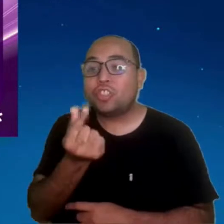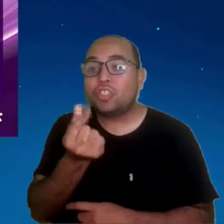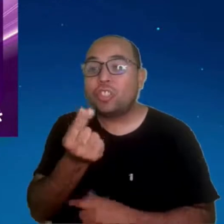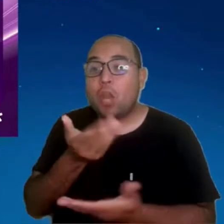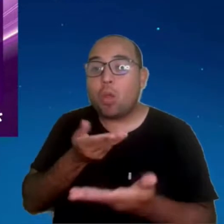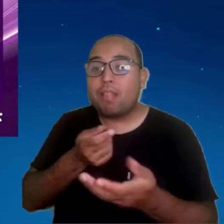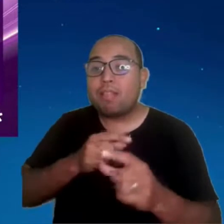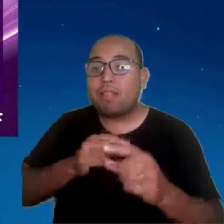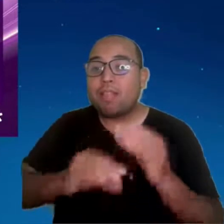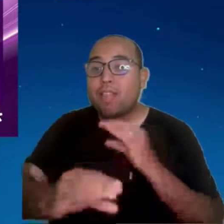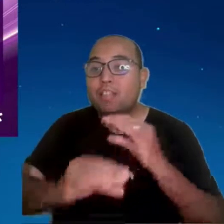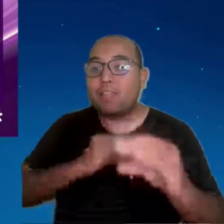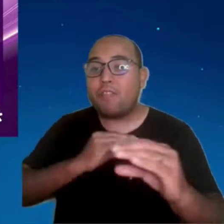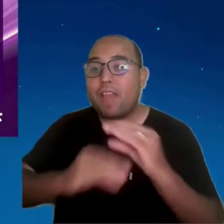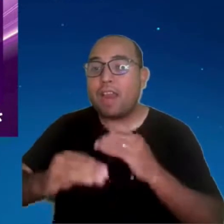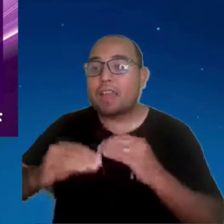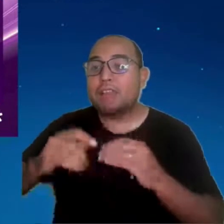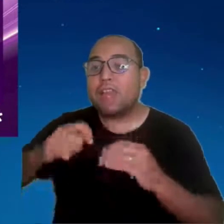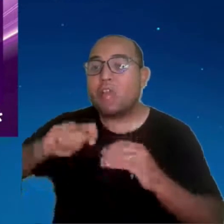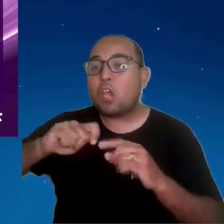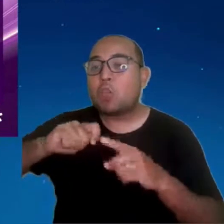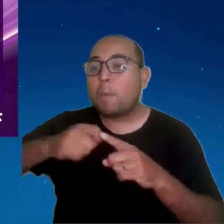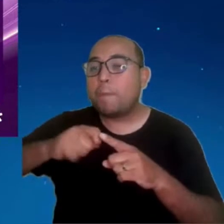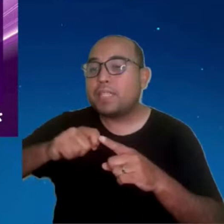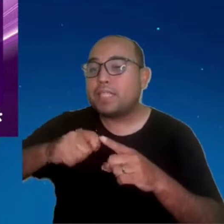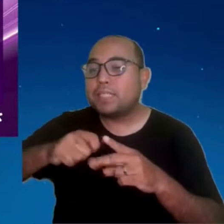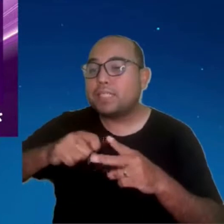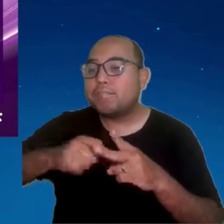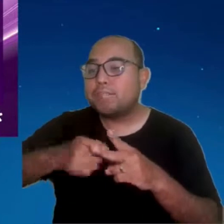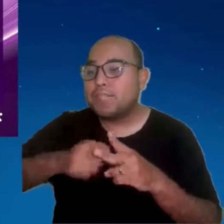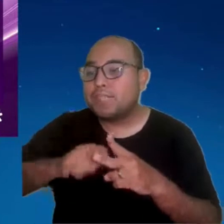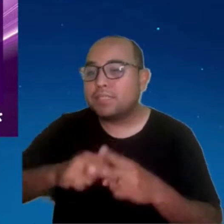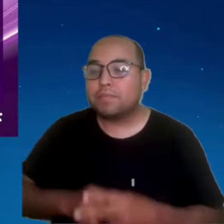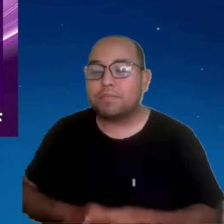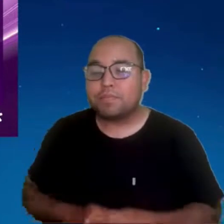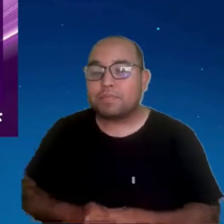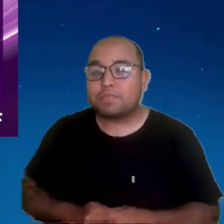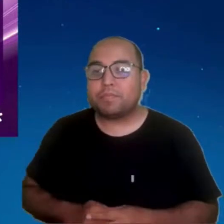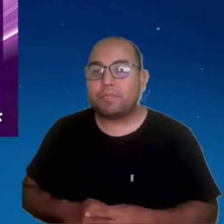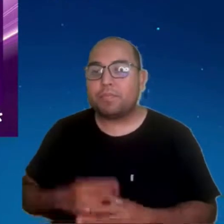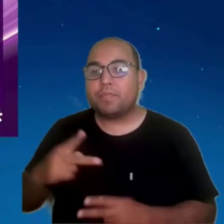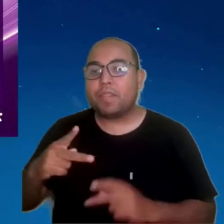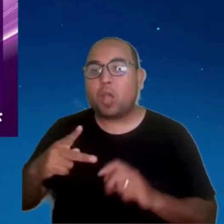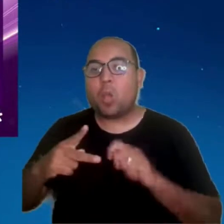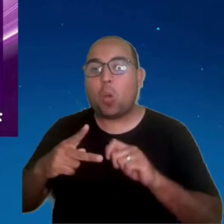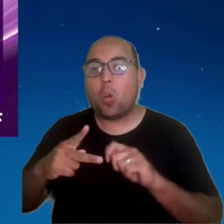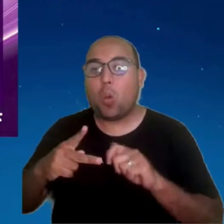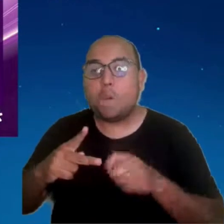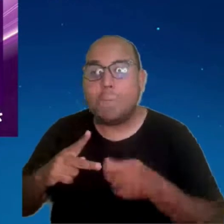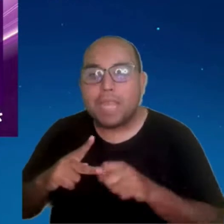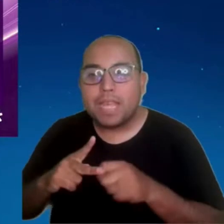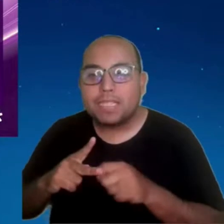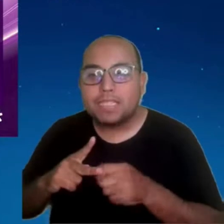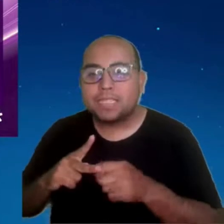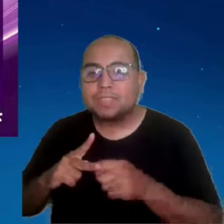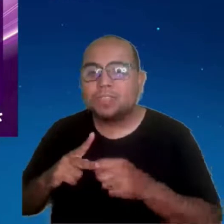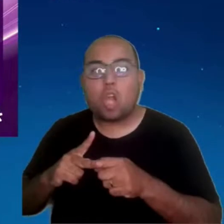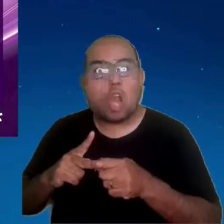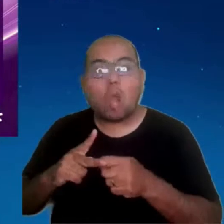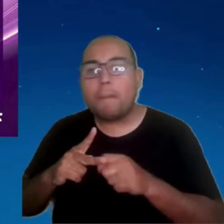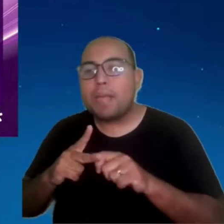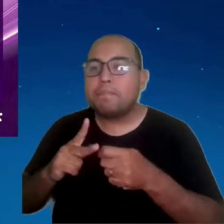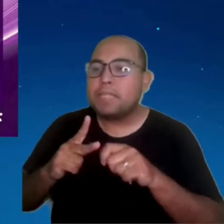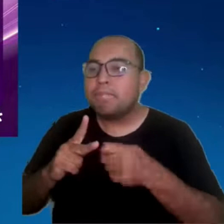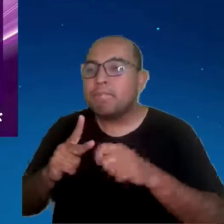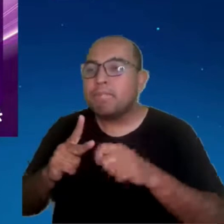O PIX revolucionou o mercado do empreendedor. O MEI só usa o PIX. Hoje eu não faço mais TED, não faço mais DOC, é só PIX, PIX, PIX. Então,